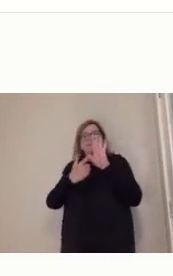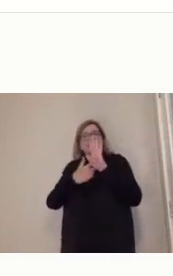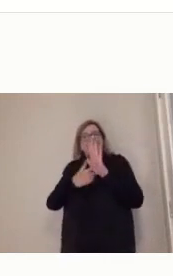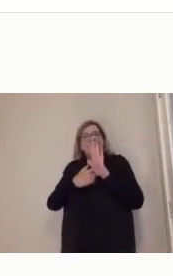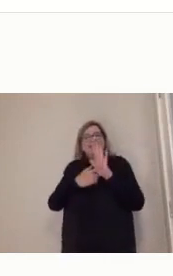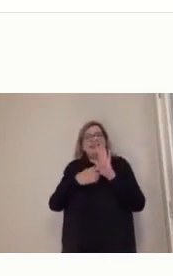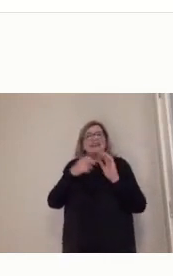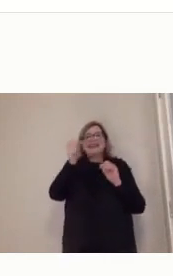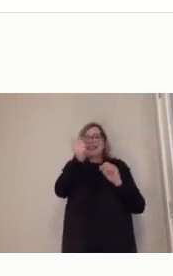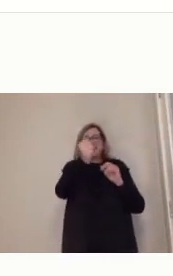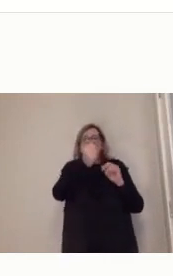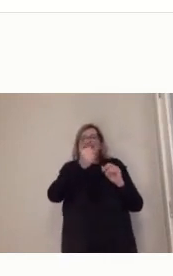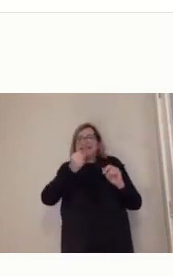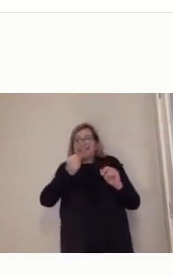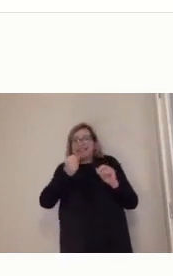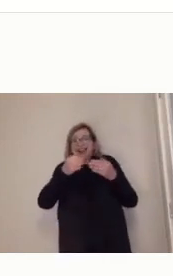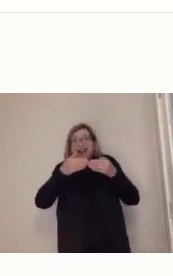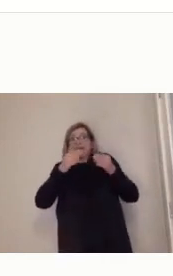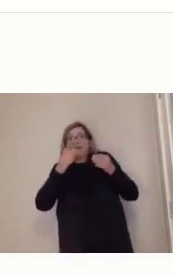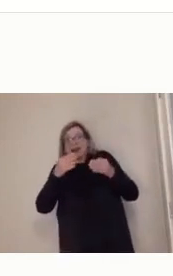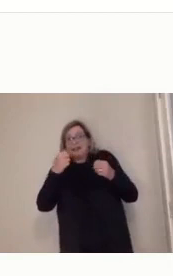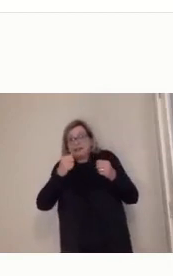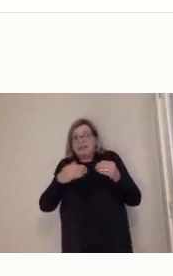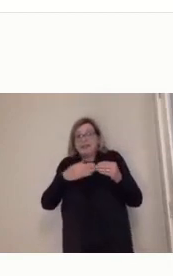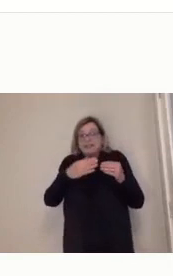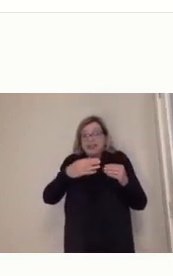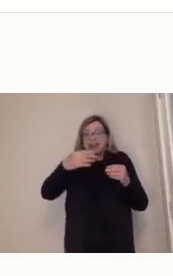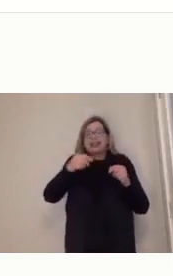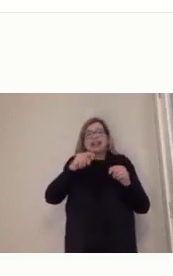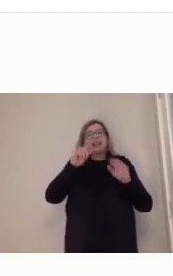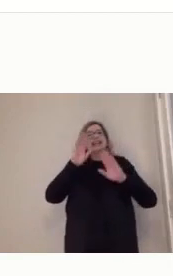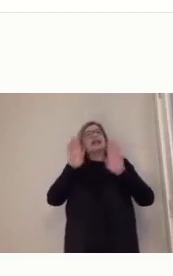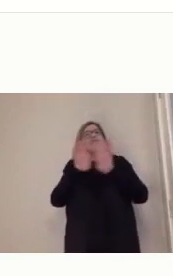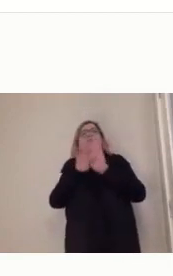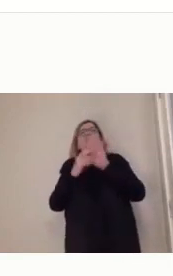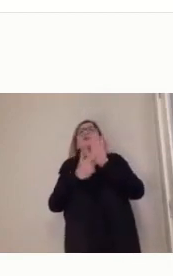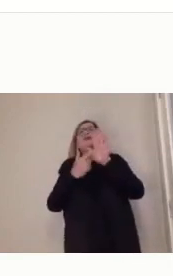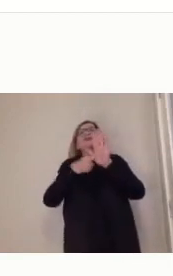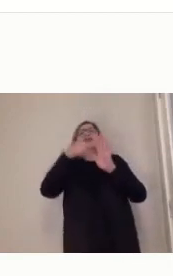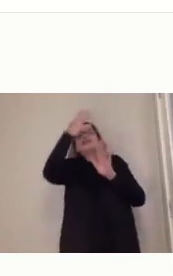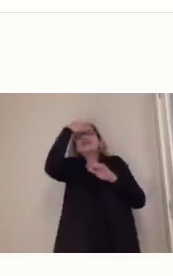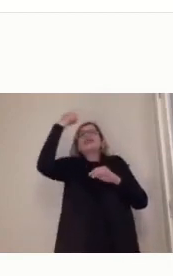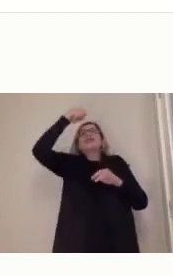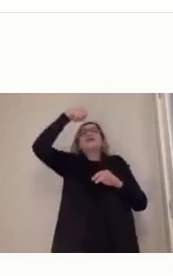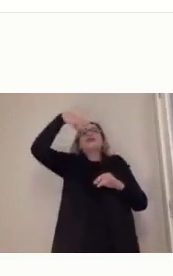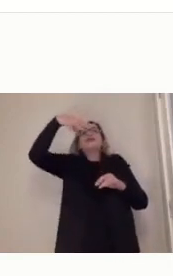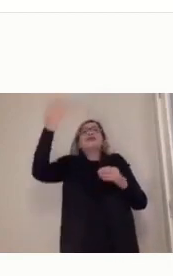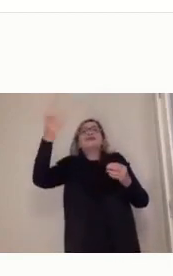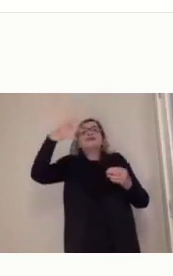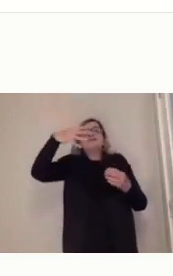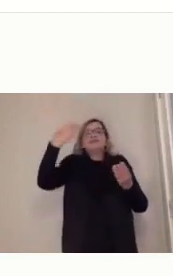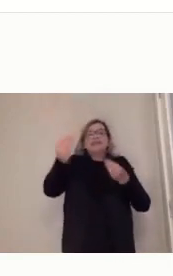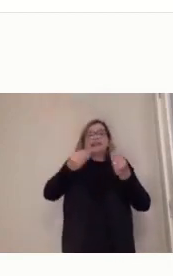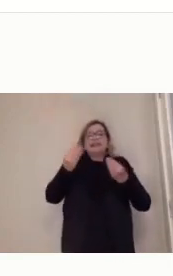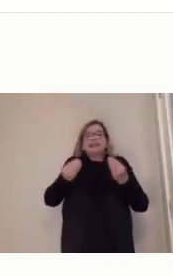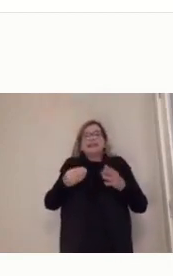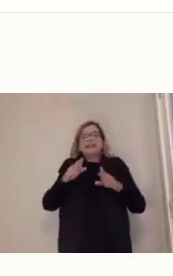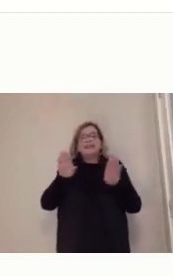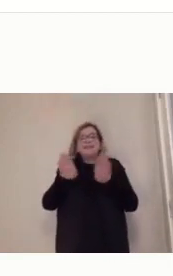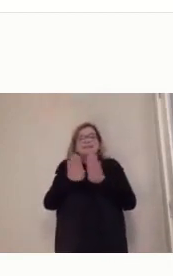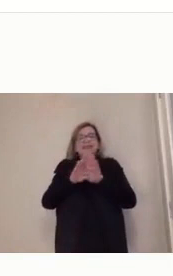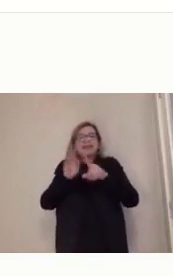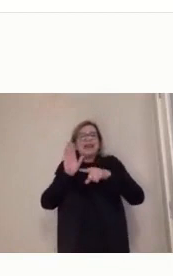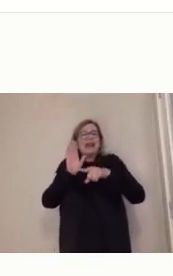tuas coisas. Então, essa é o a gente chama de web semiótica, ligada muito mais ao símbolo do que aquilo